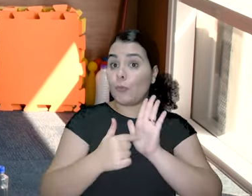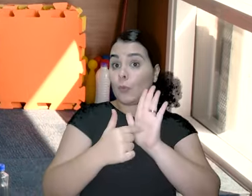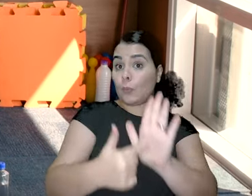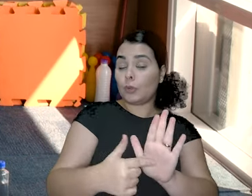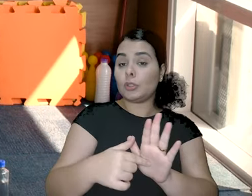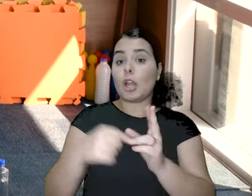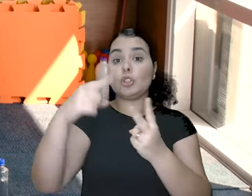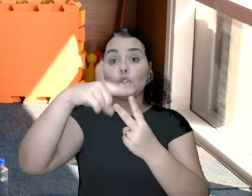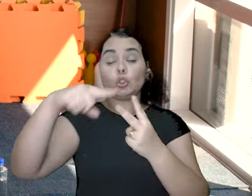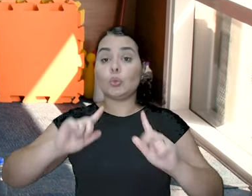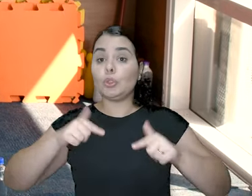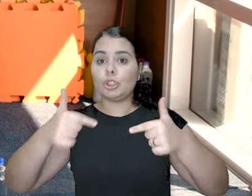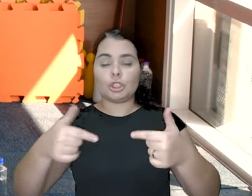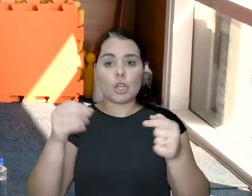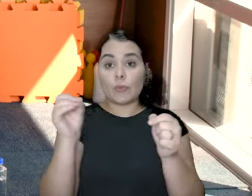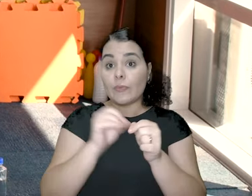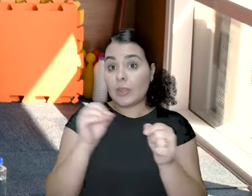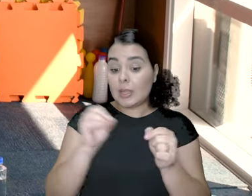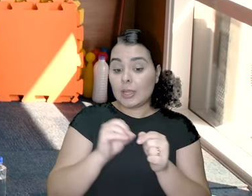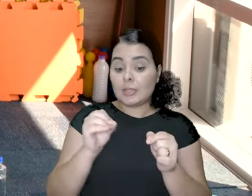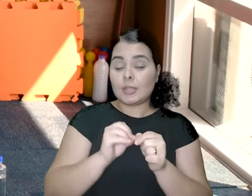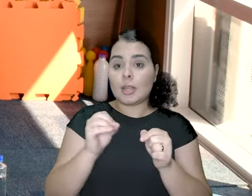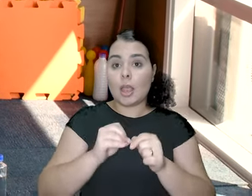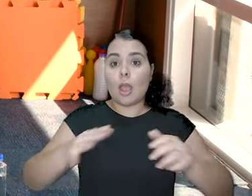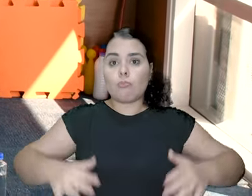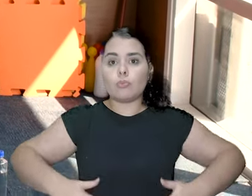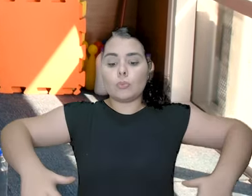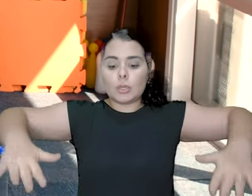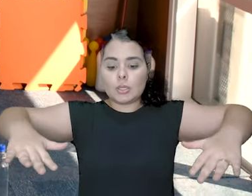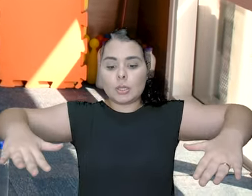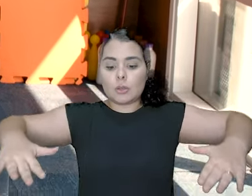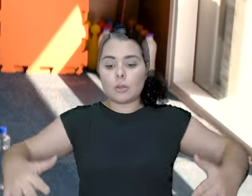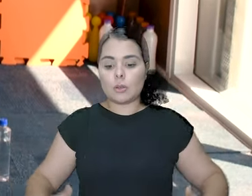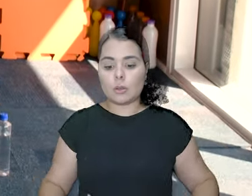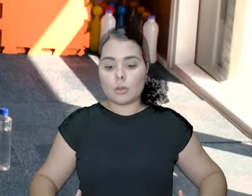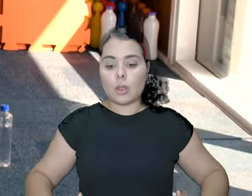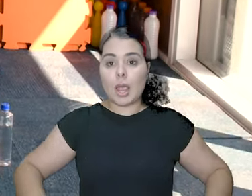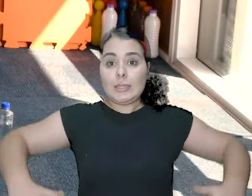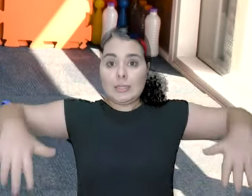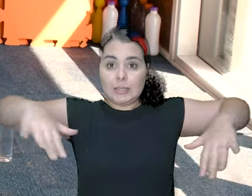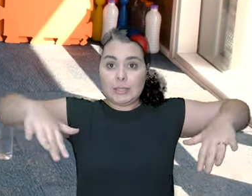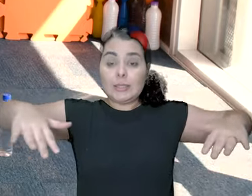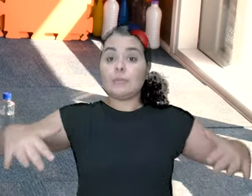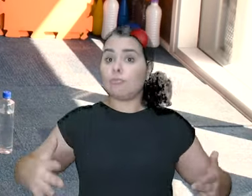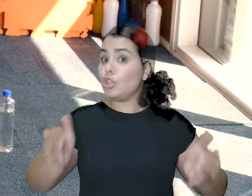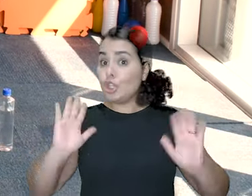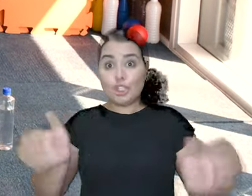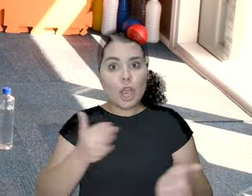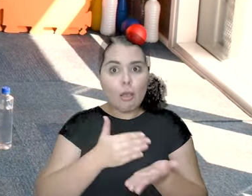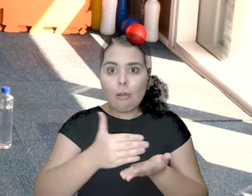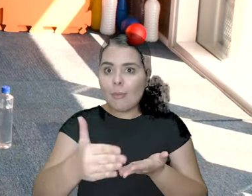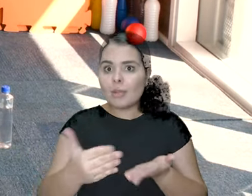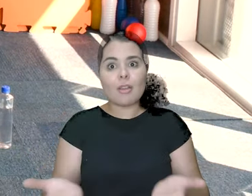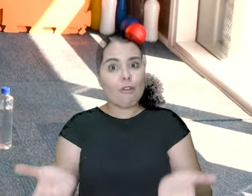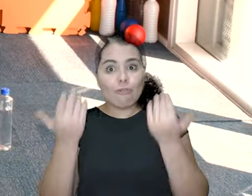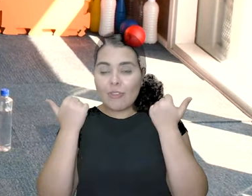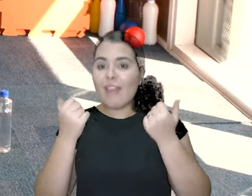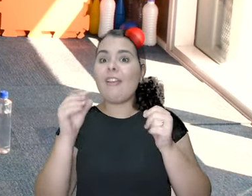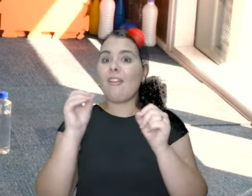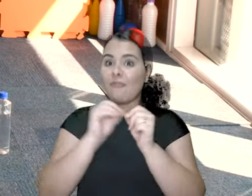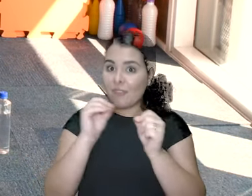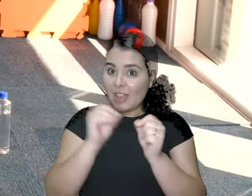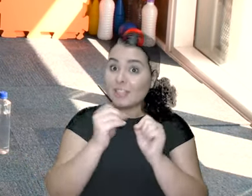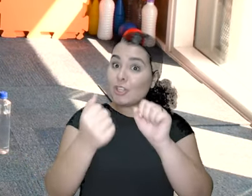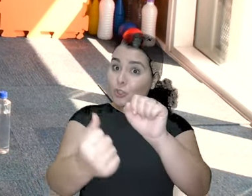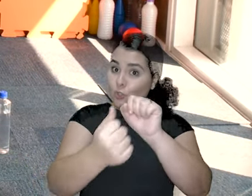Também vai ter duas formas de fazer. Polichinelo a gente vai fazer com o braço sem flexionar. Tá bom? Já começou.